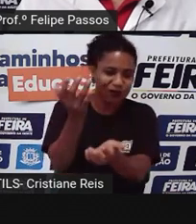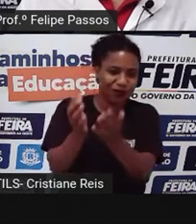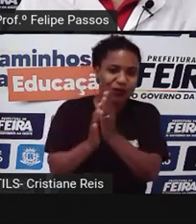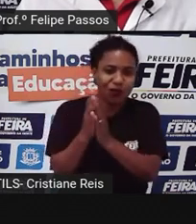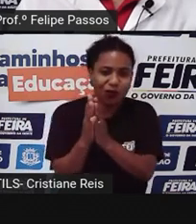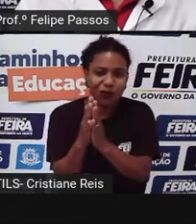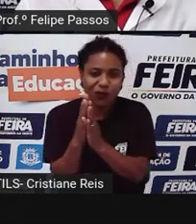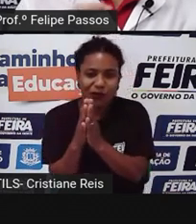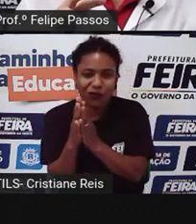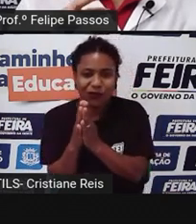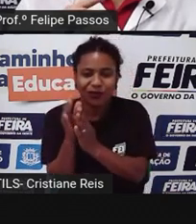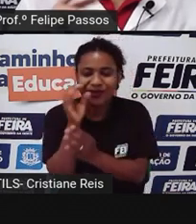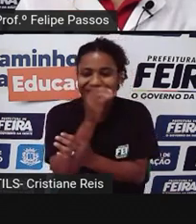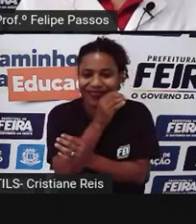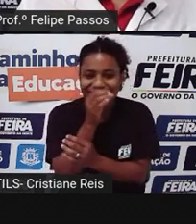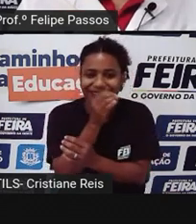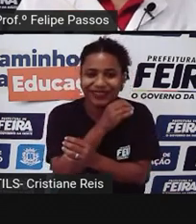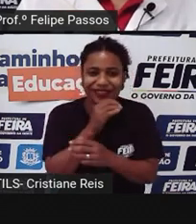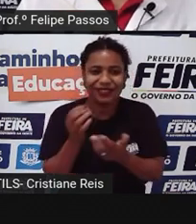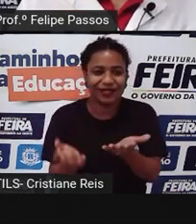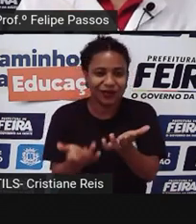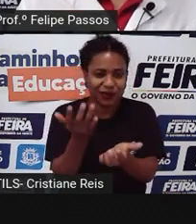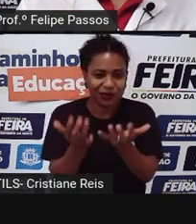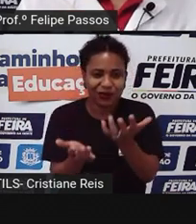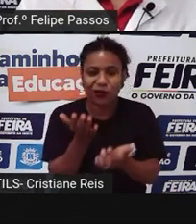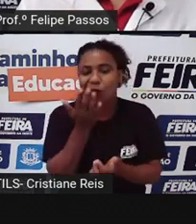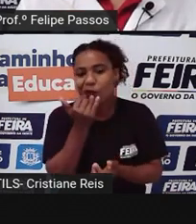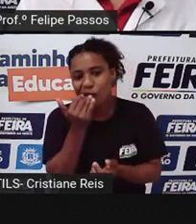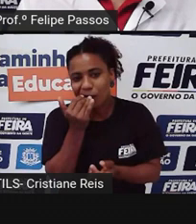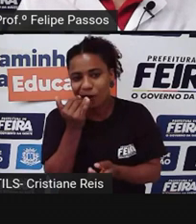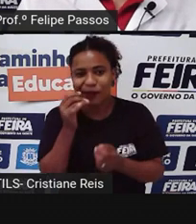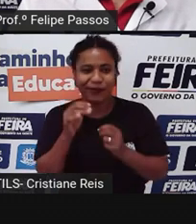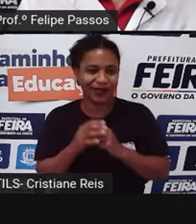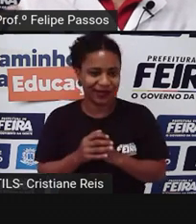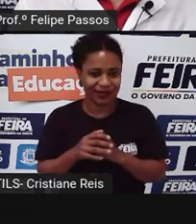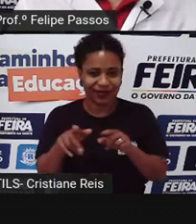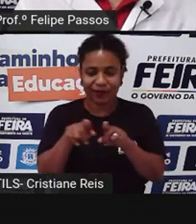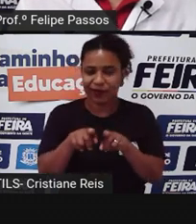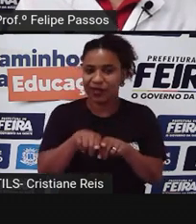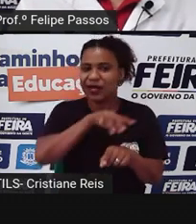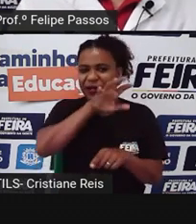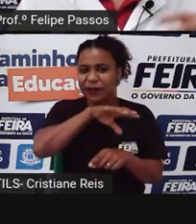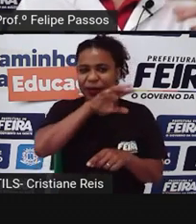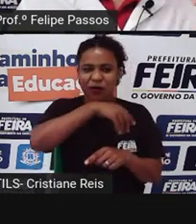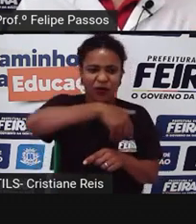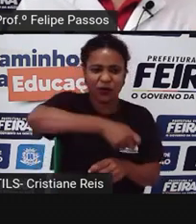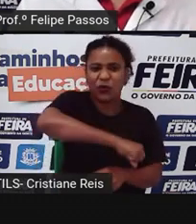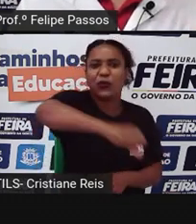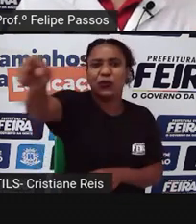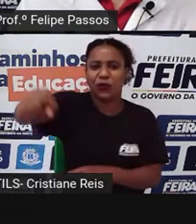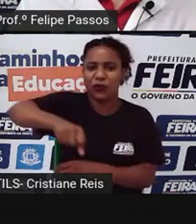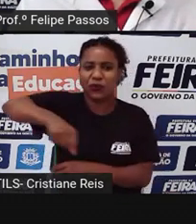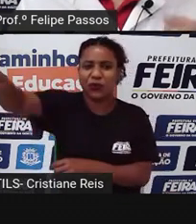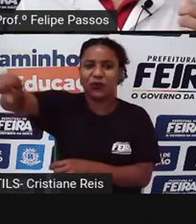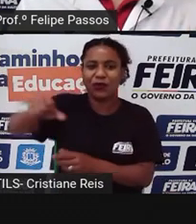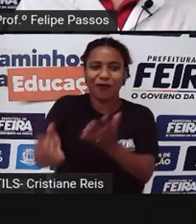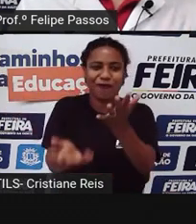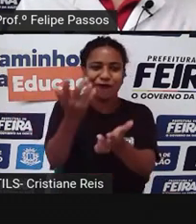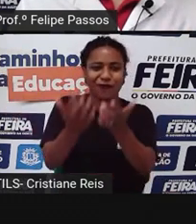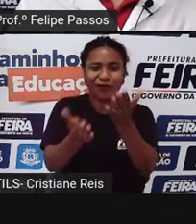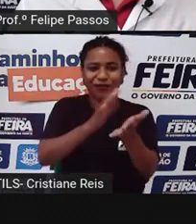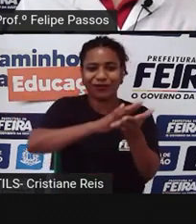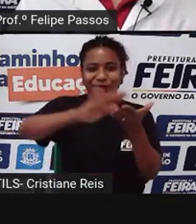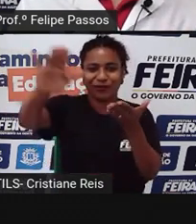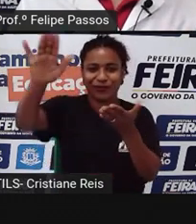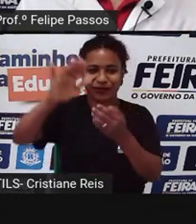altera a qualidade do alimento. Então uma carne pode ser comida crua, mas se ela é comida cozida, a